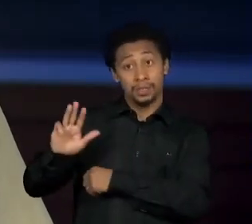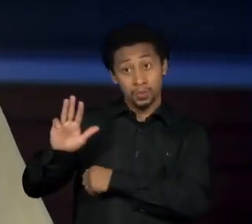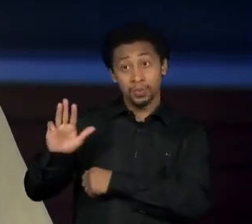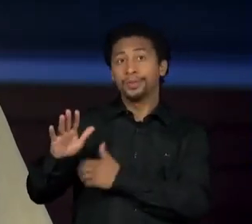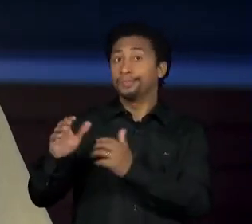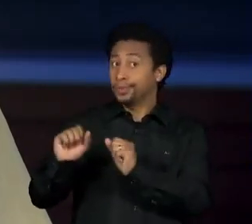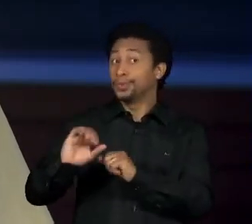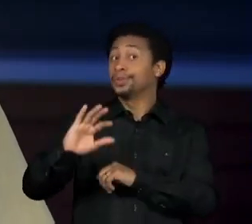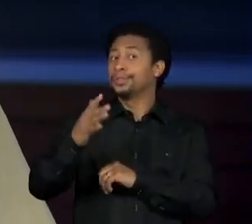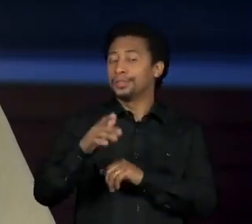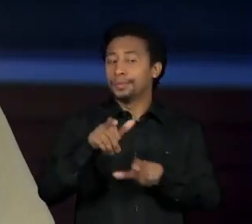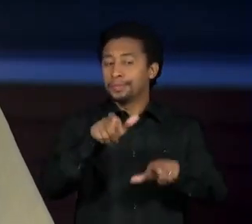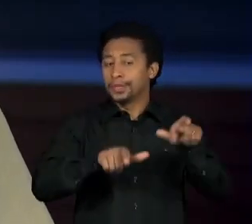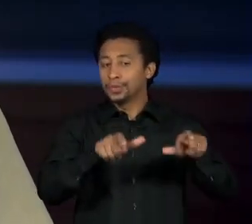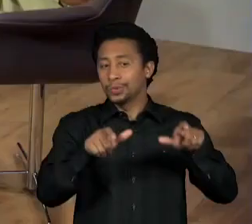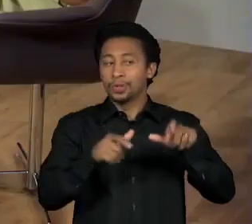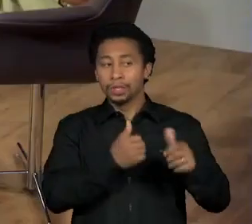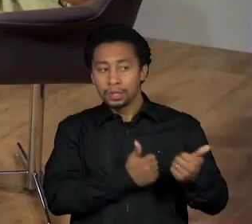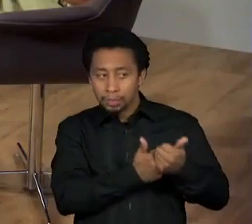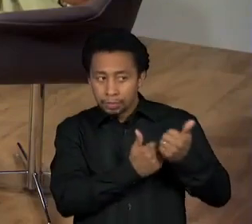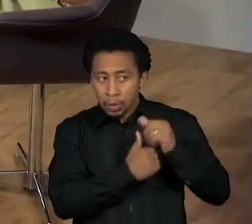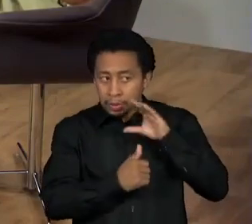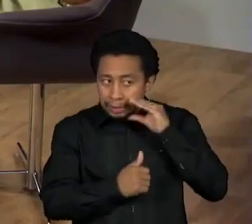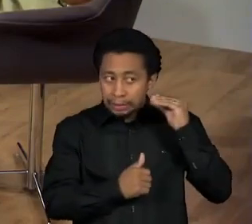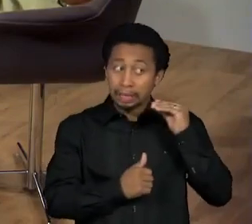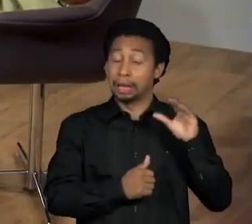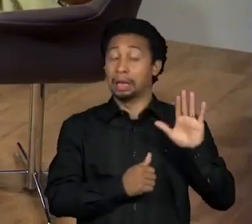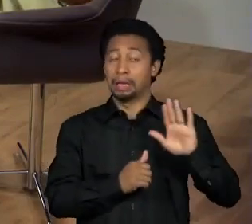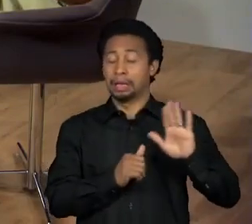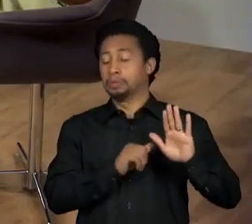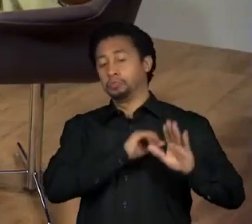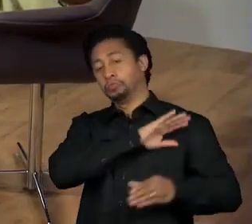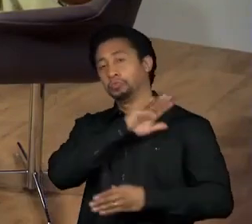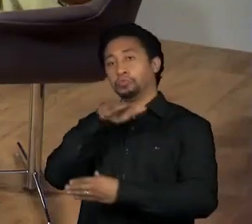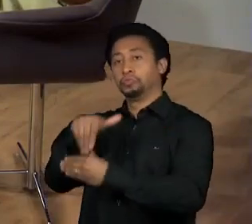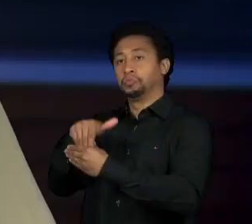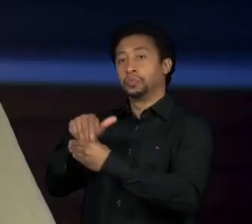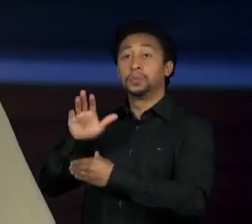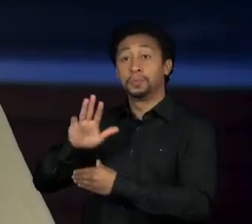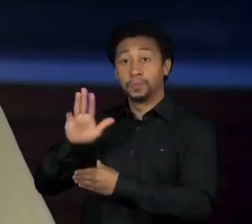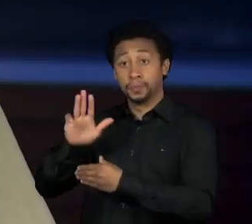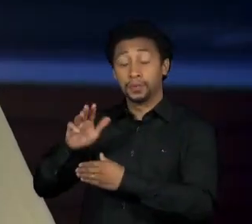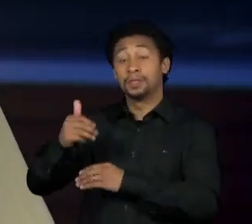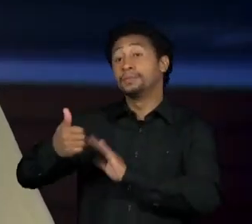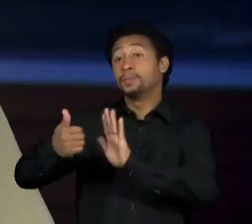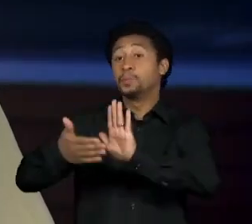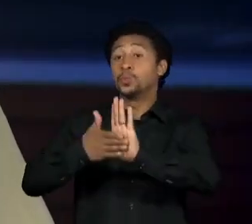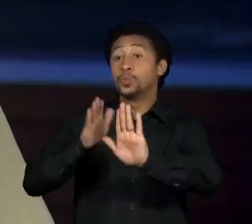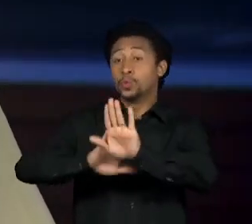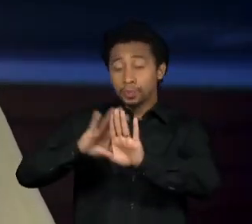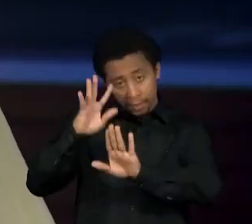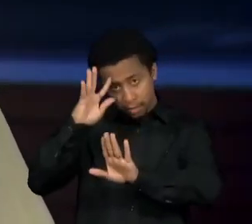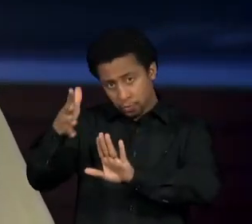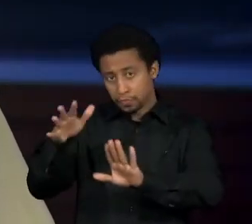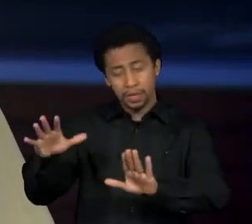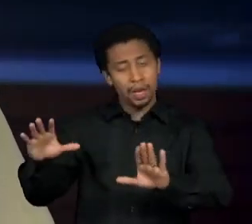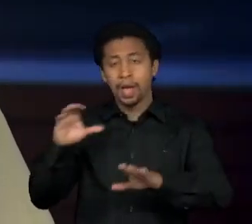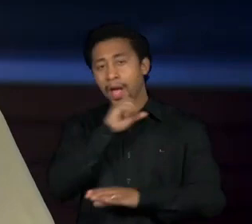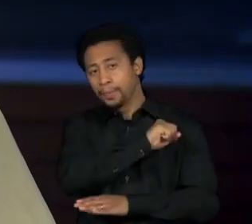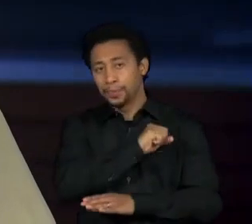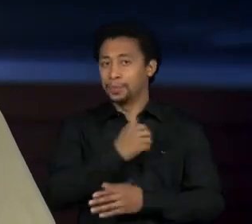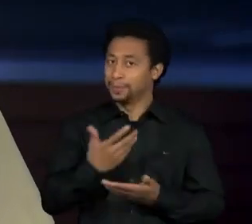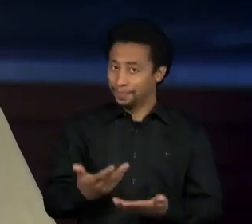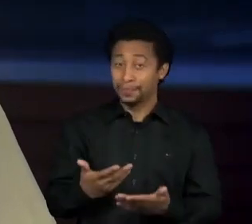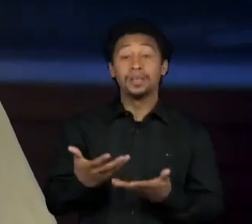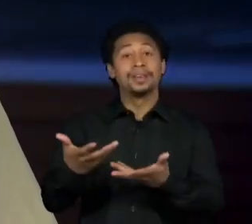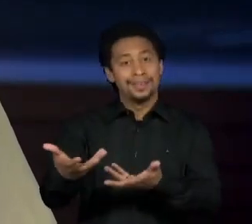principalmente, a já fazer um voto em Lula no primeiro turno para tentar resolver a questão. Eu acho que o sentido é mais esse, de pregar um